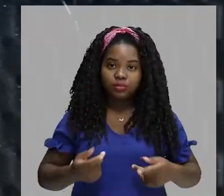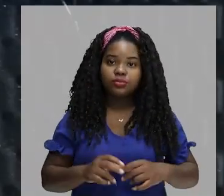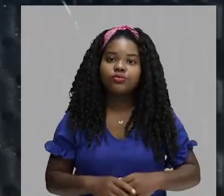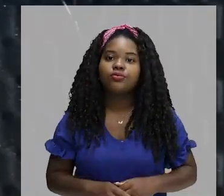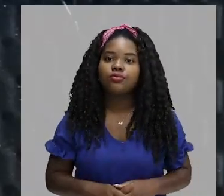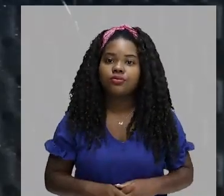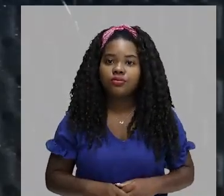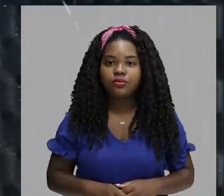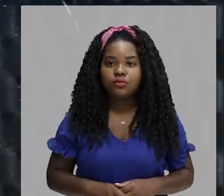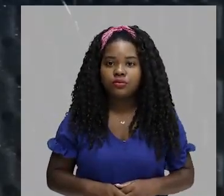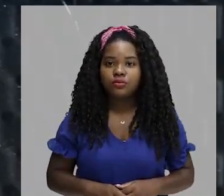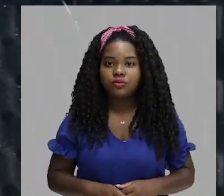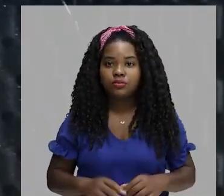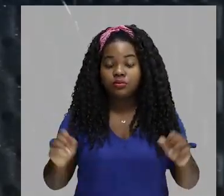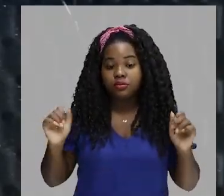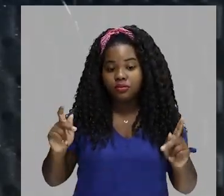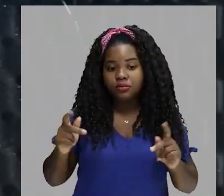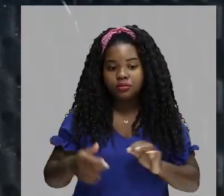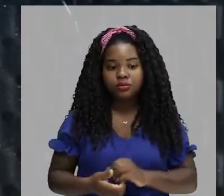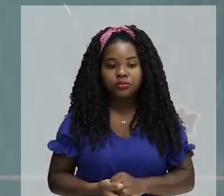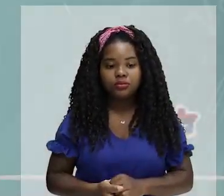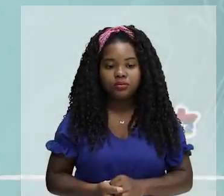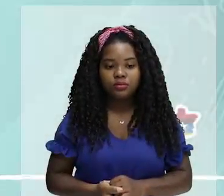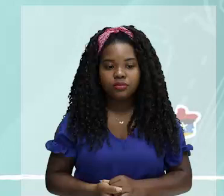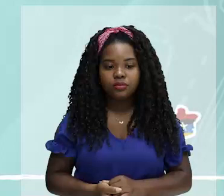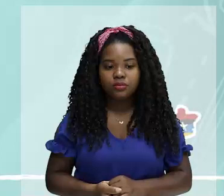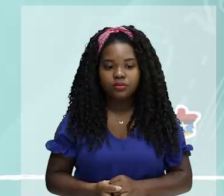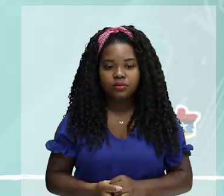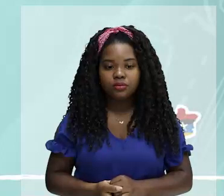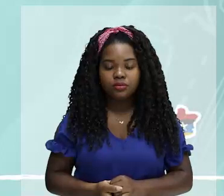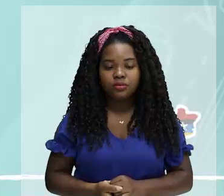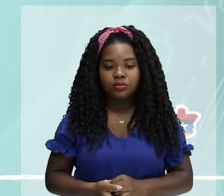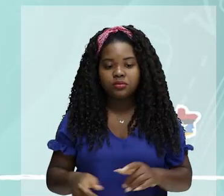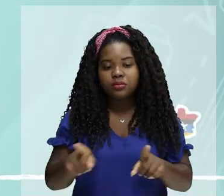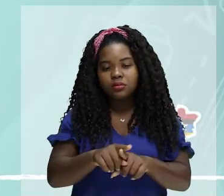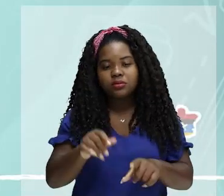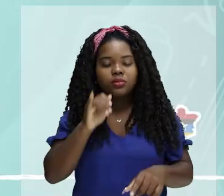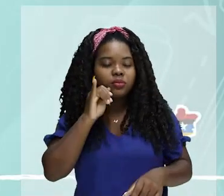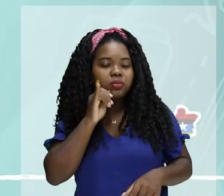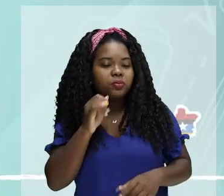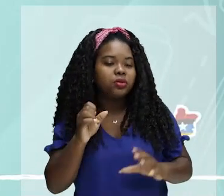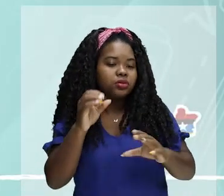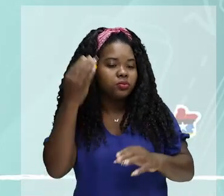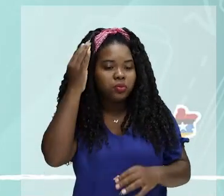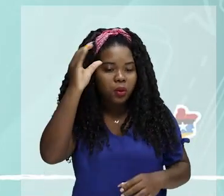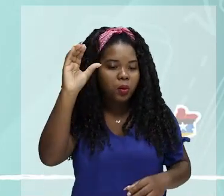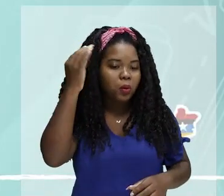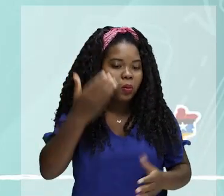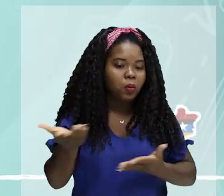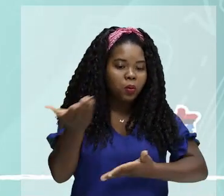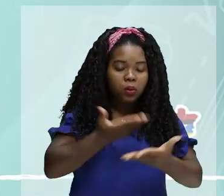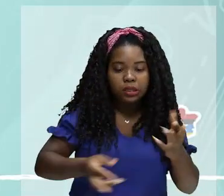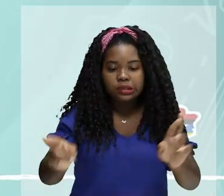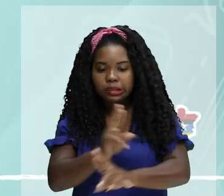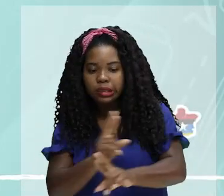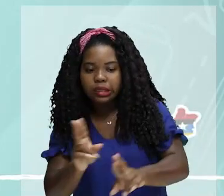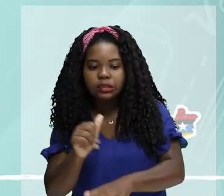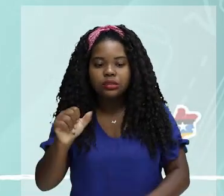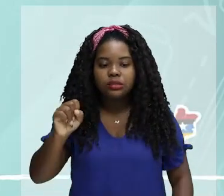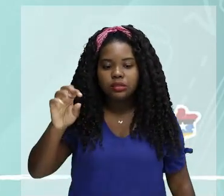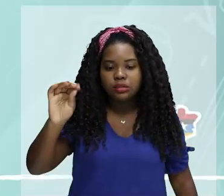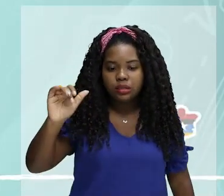dessa pirâmide social. Quando você fala, por exemplo, das questões culturais que vão envolver os aztecas,